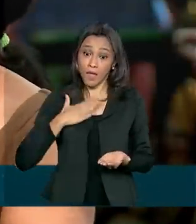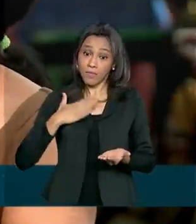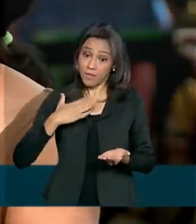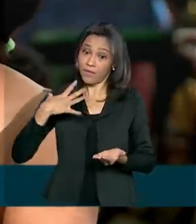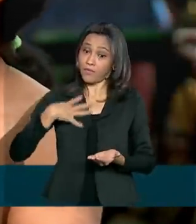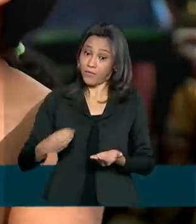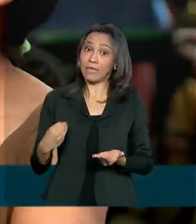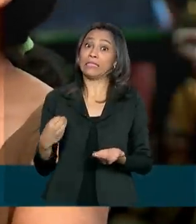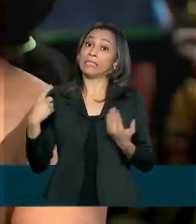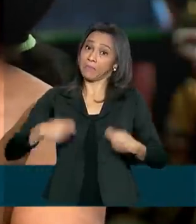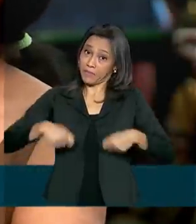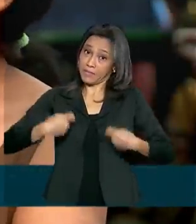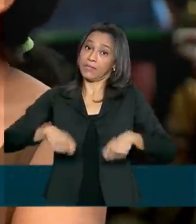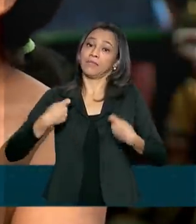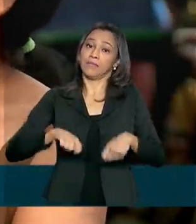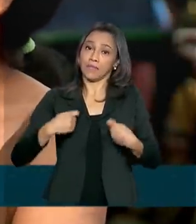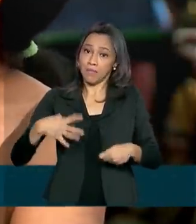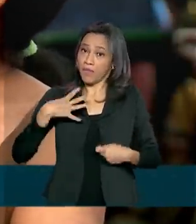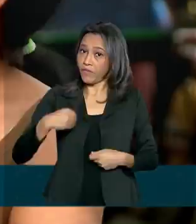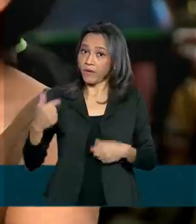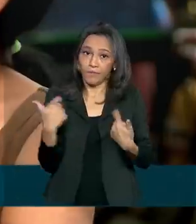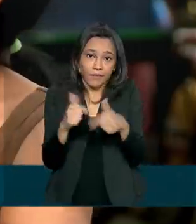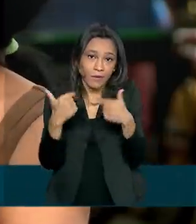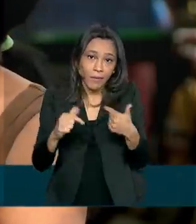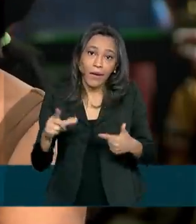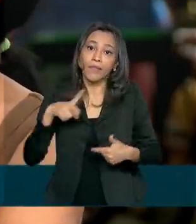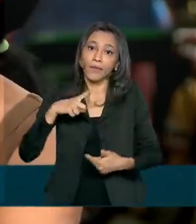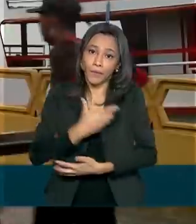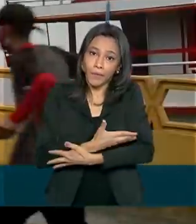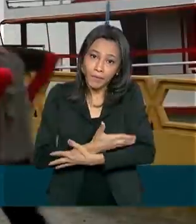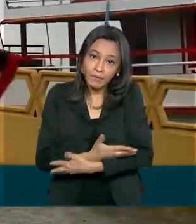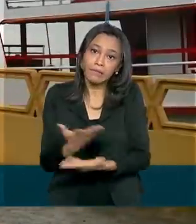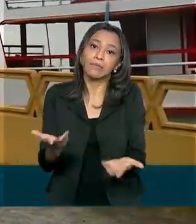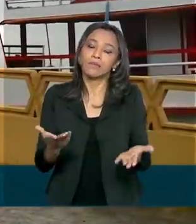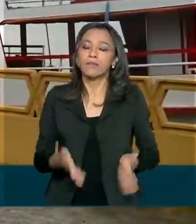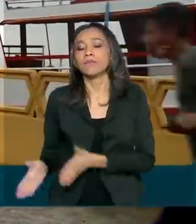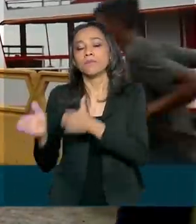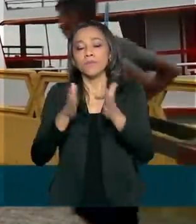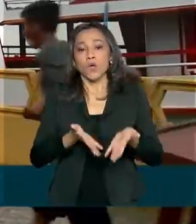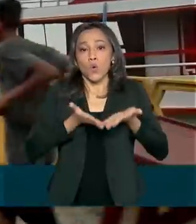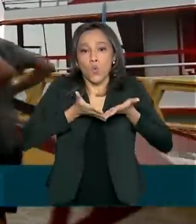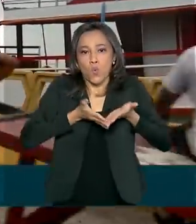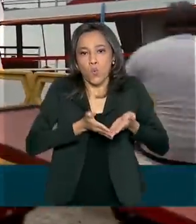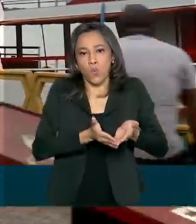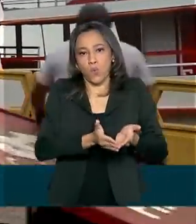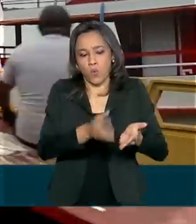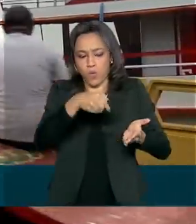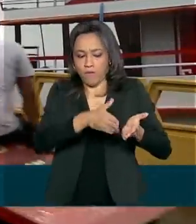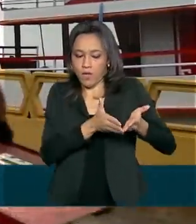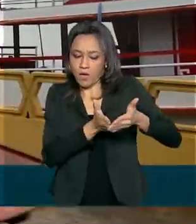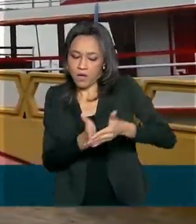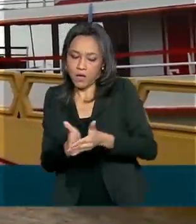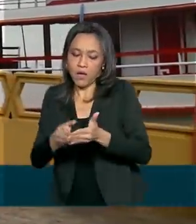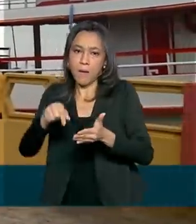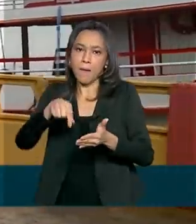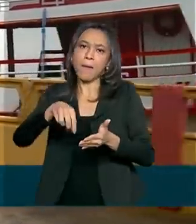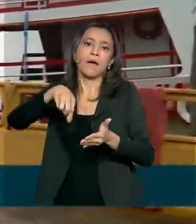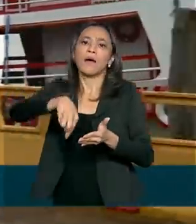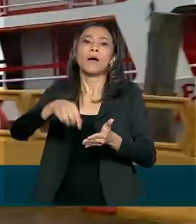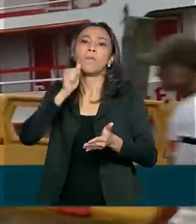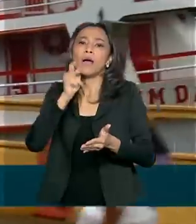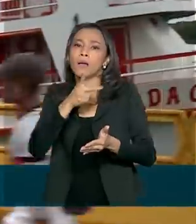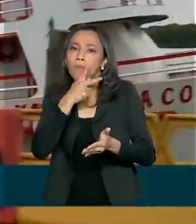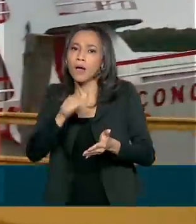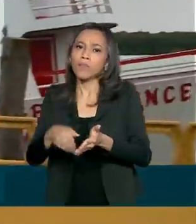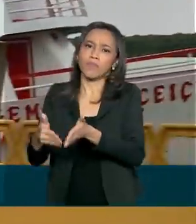receba mesmo o ela necessita, porque ela não tem trabalho, tem uma nenenzinha. Os navios que fazem a travessia até Macapá em três horas e